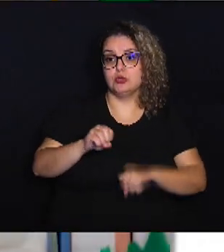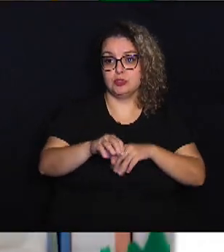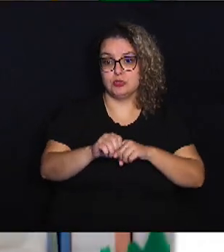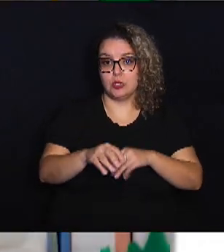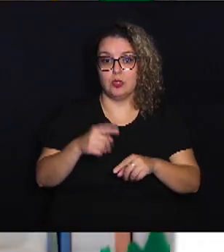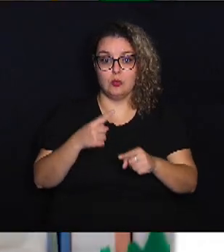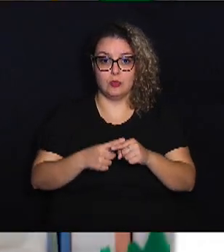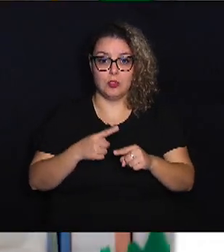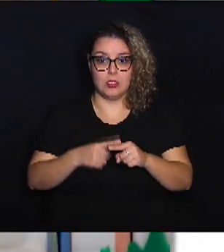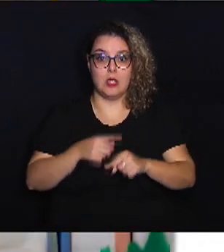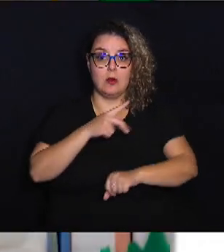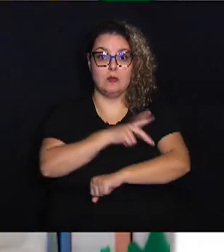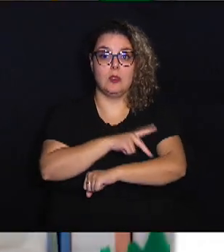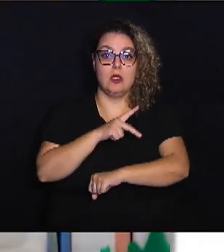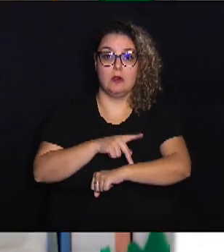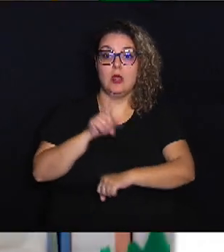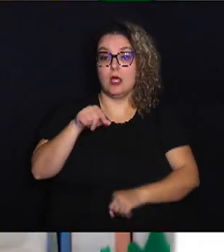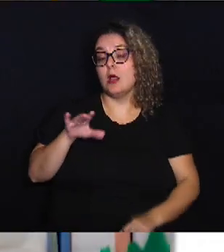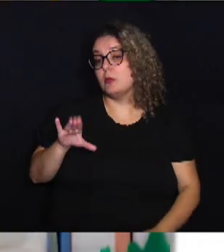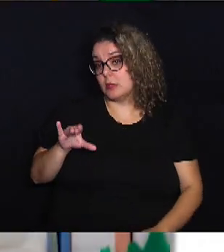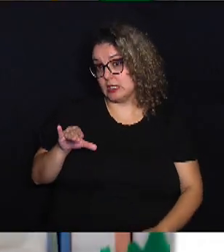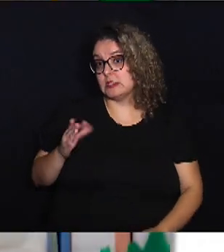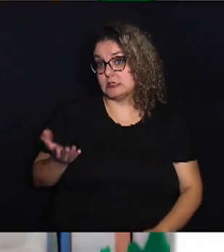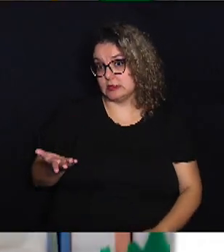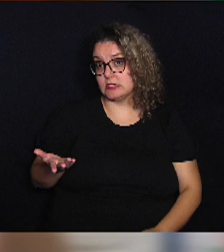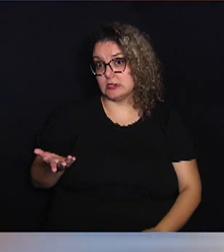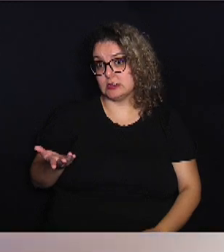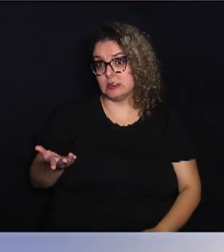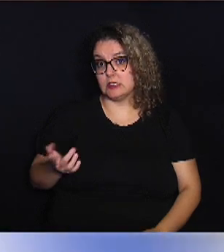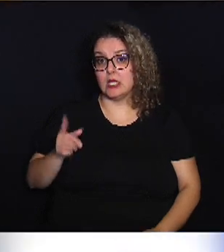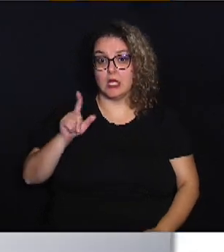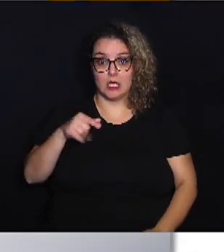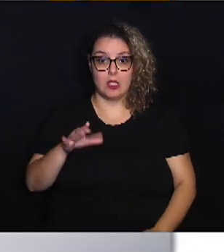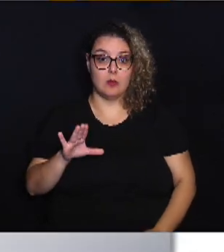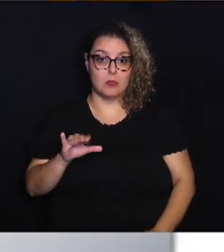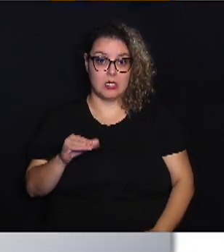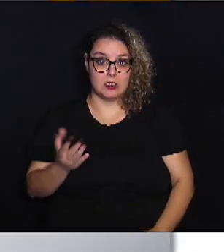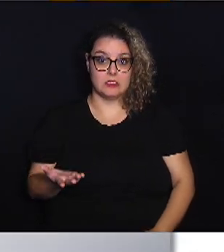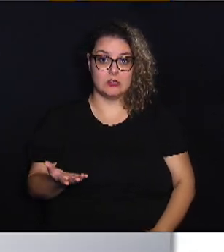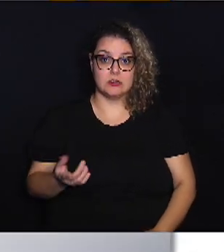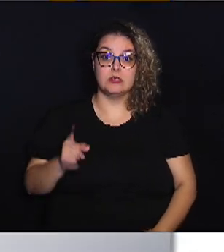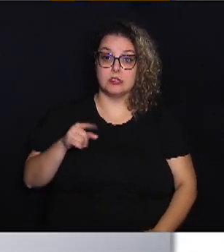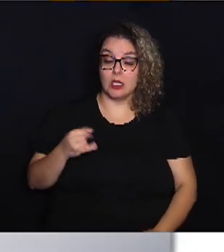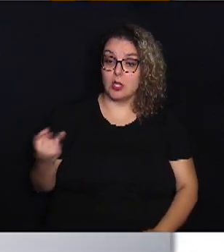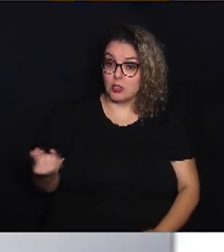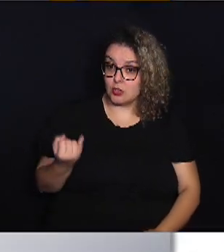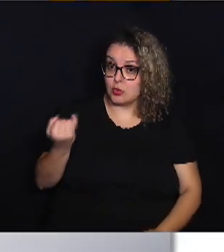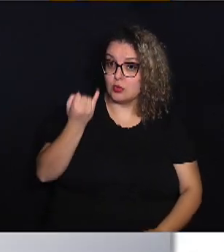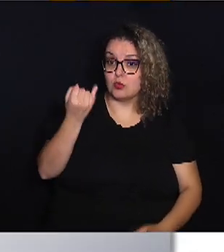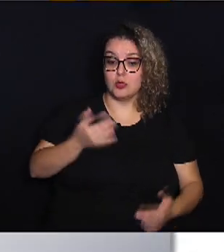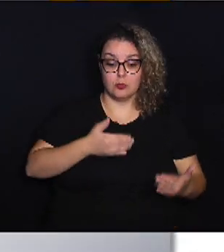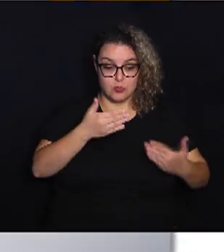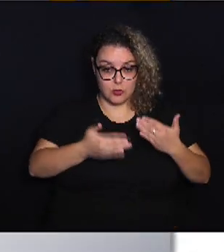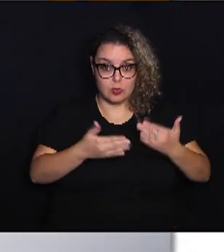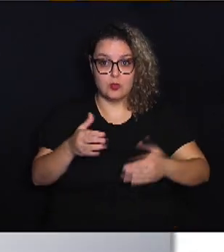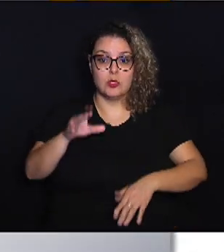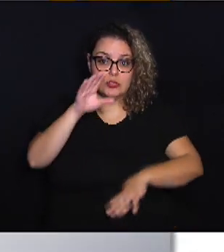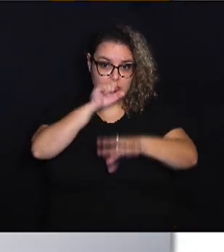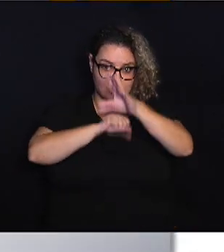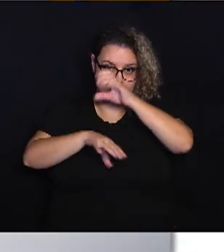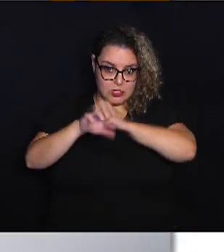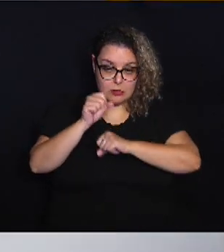porque a pedagogia, ela é uma ciência, né? Ela é uma ciência e ela é fundamental para o processo de aprendizagem.